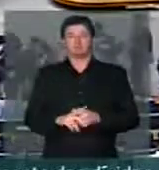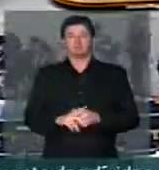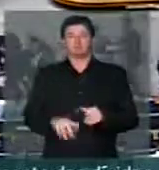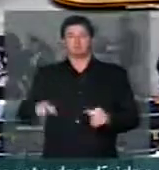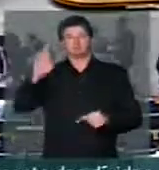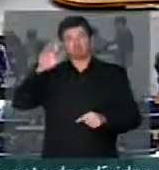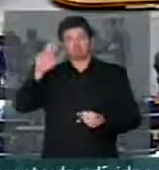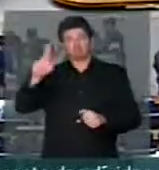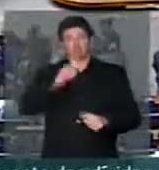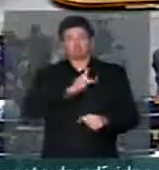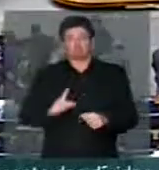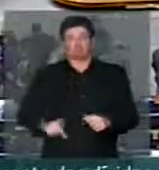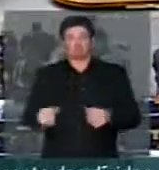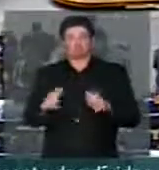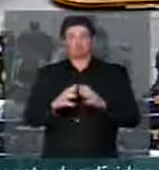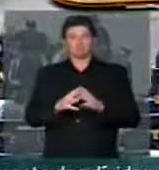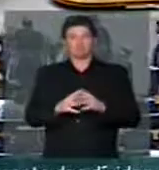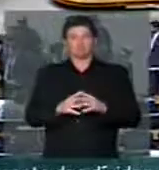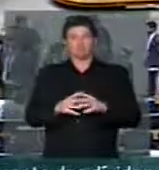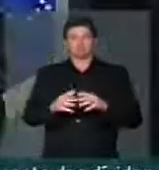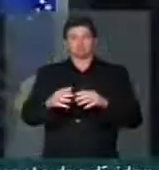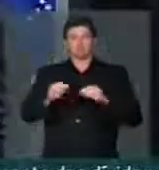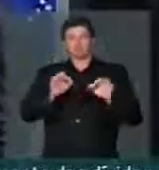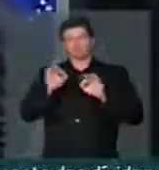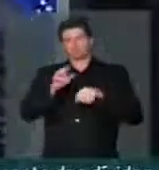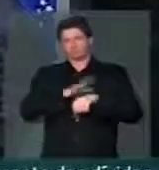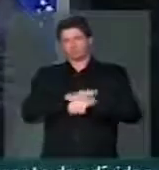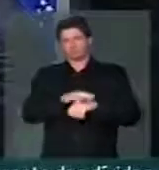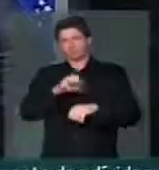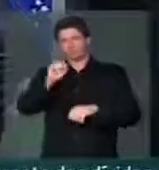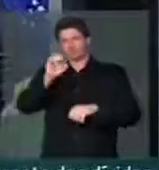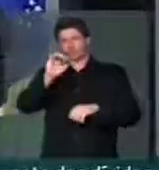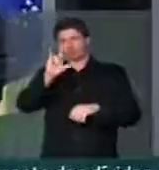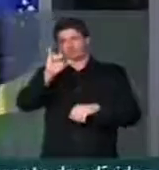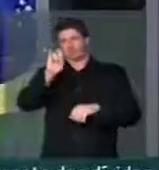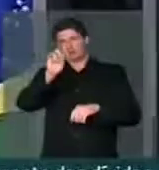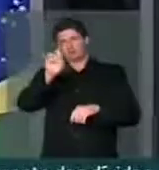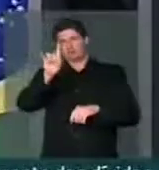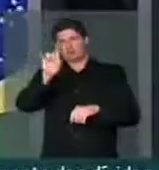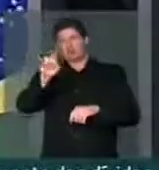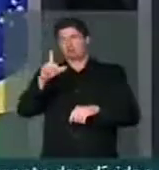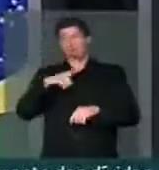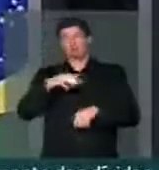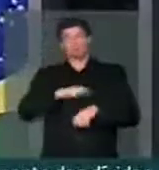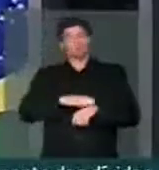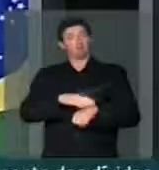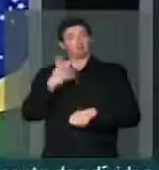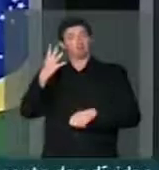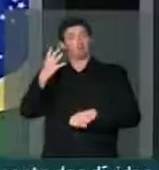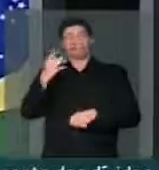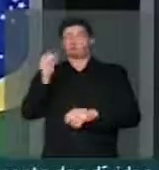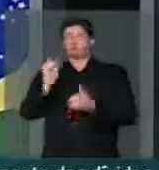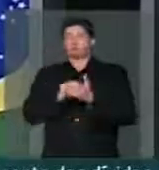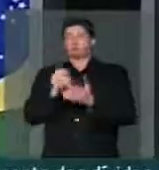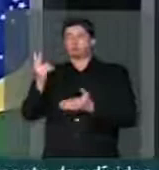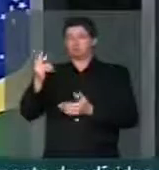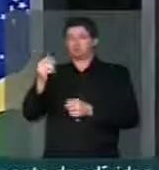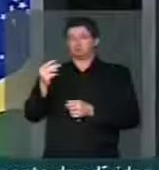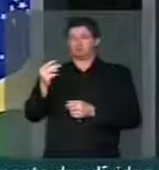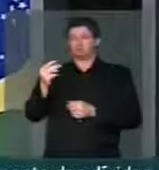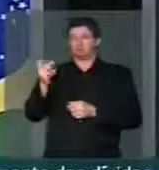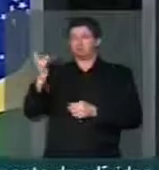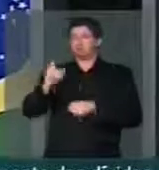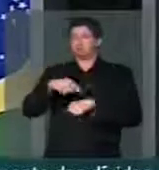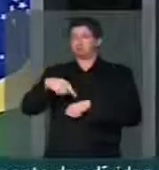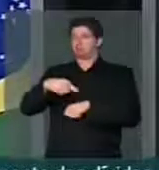Senhor presidente, eu queria corrigir o tempo, Solidariedade dispõe de 4 minutos no tempo de liderança, botaram, já está